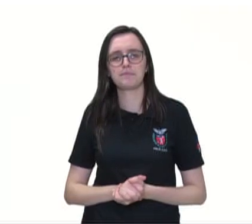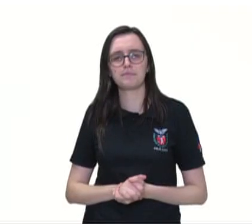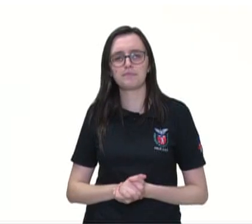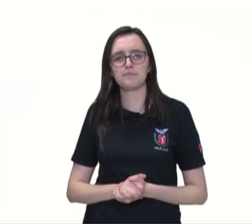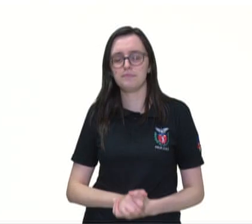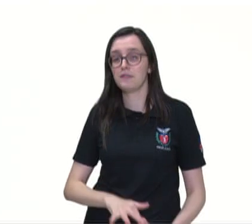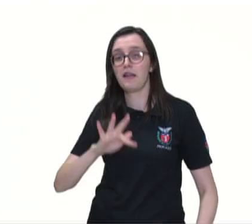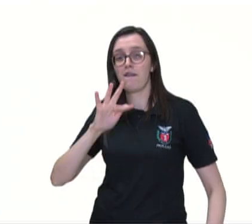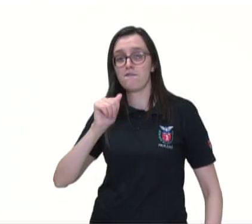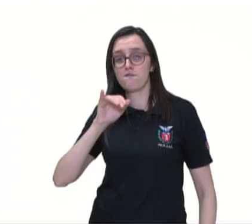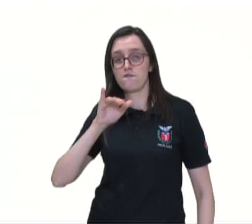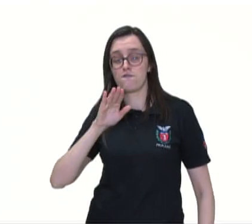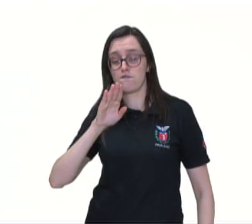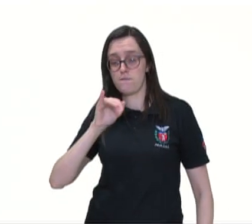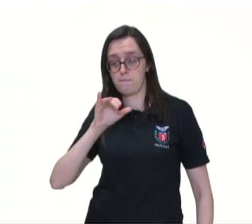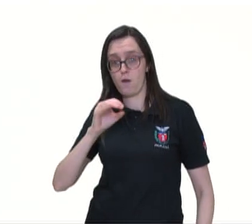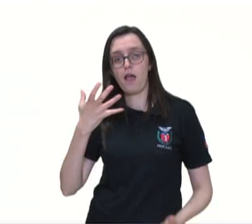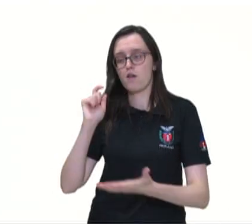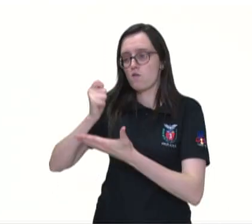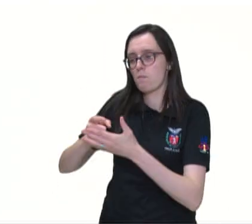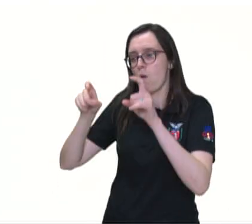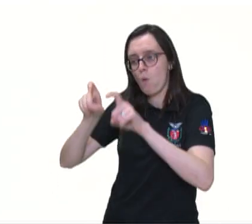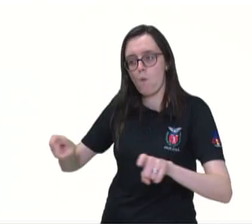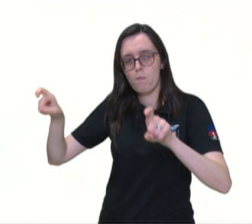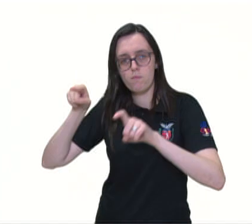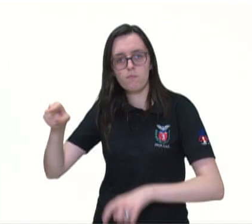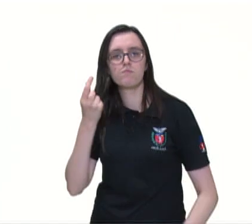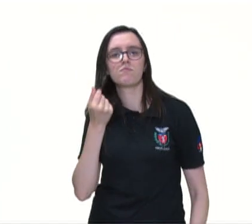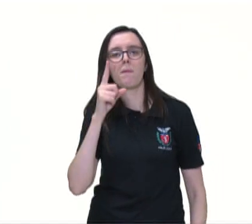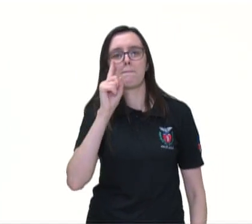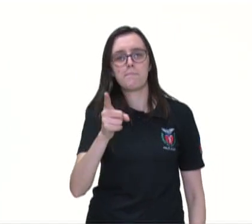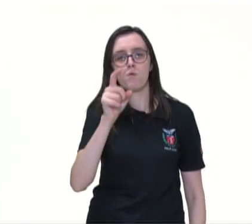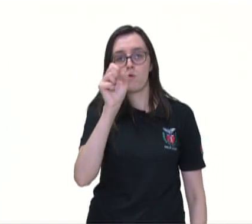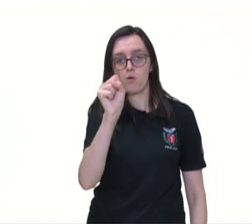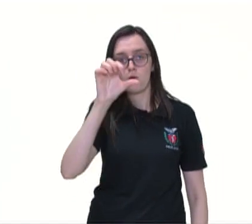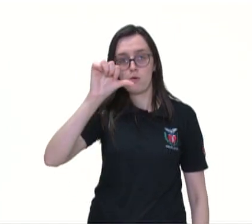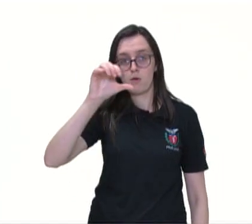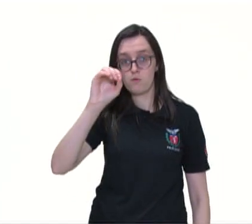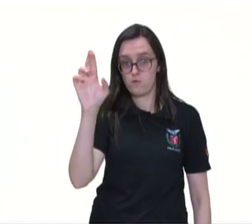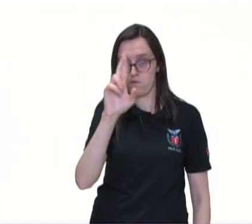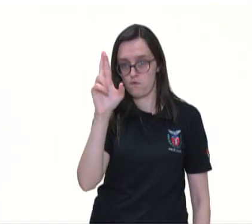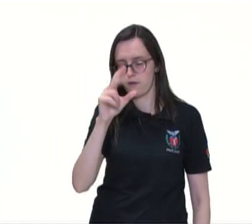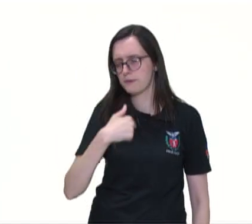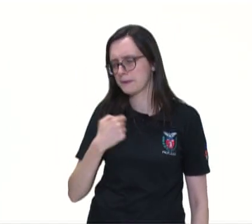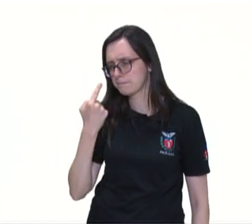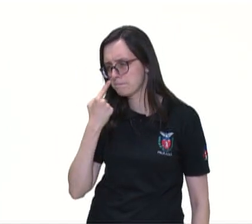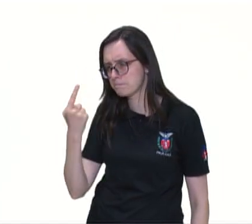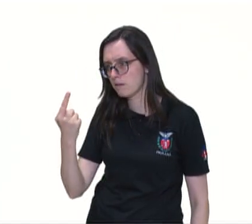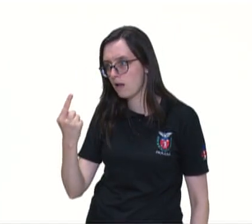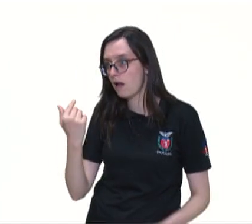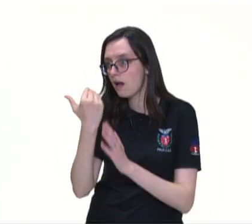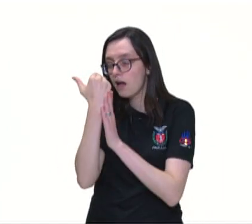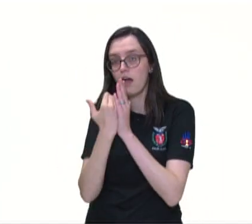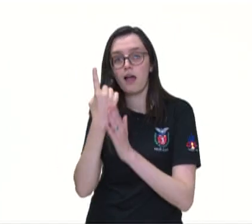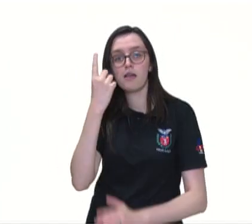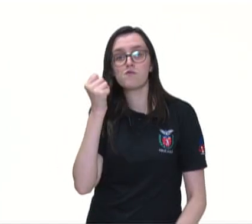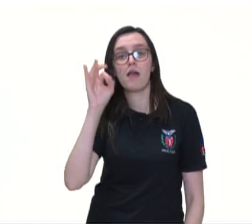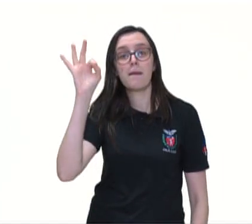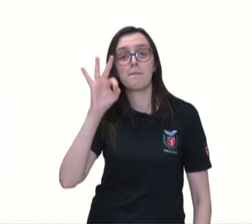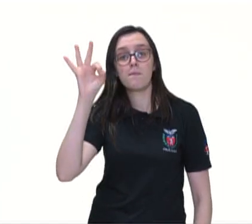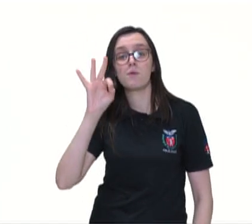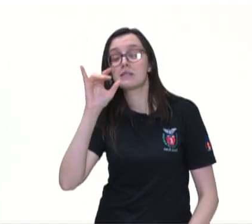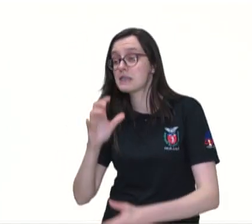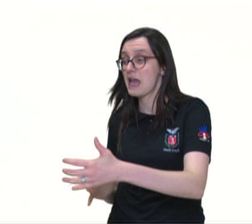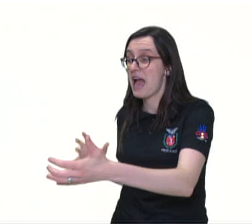Fábio pretende comprar um computador que custa R$.890. Ele verificou que havia um desconto de 18% se